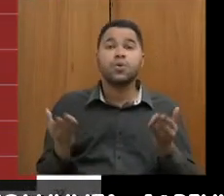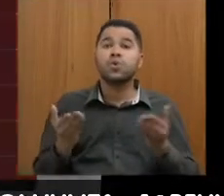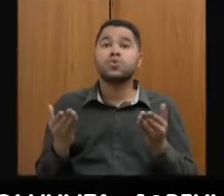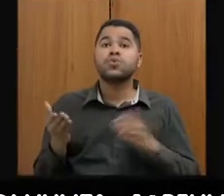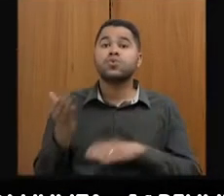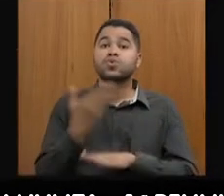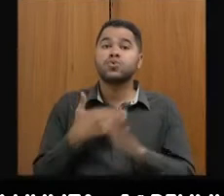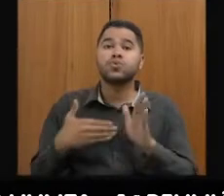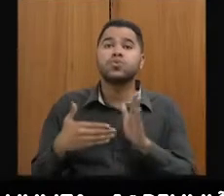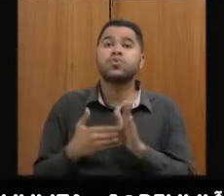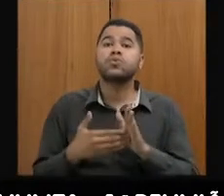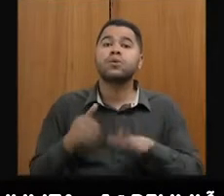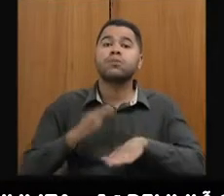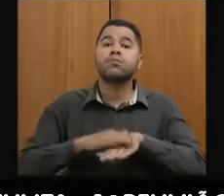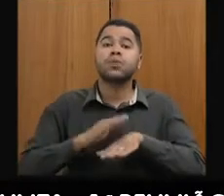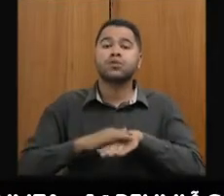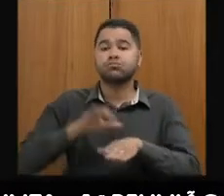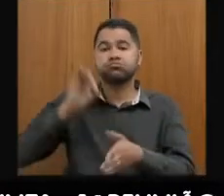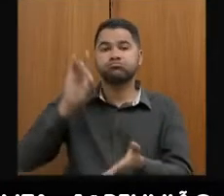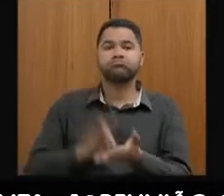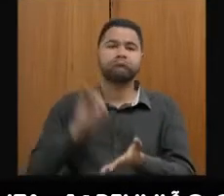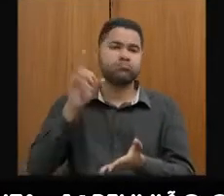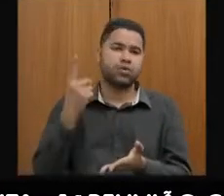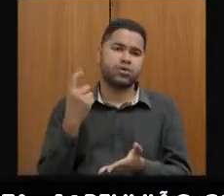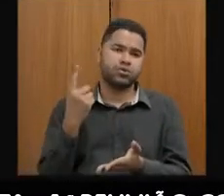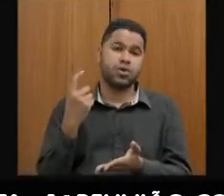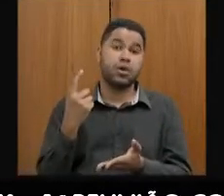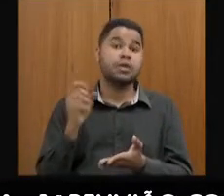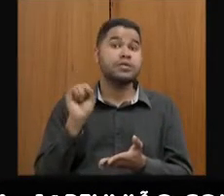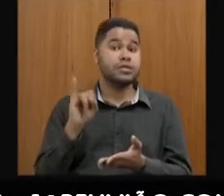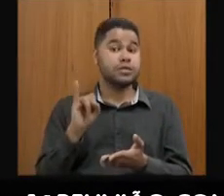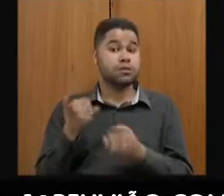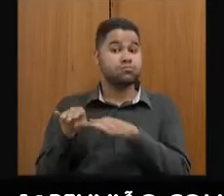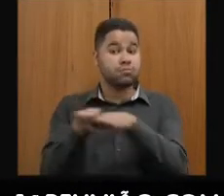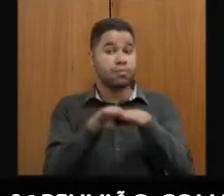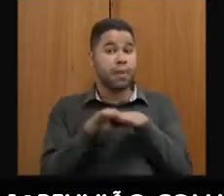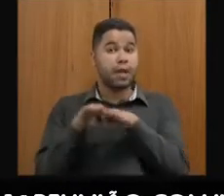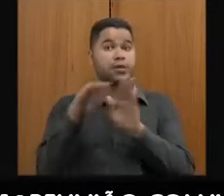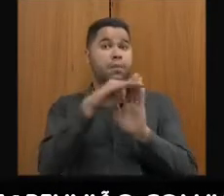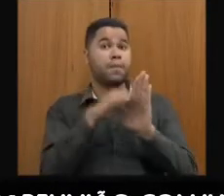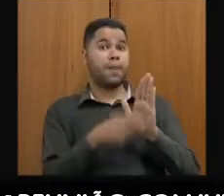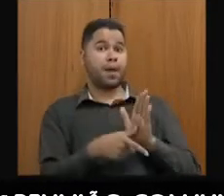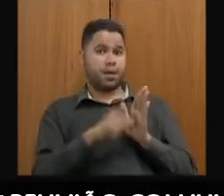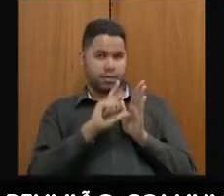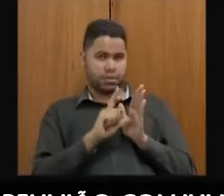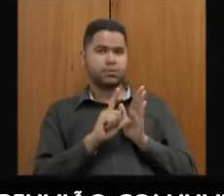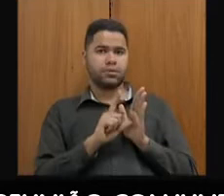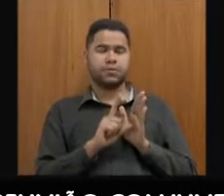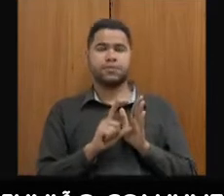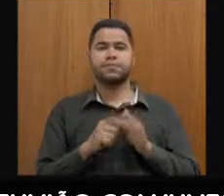sendo, é uma concessão automatizada, estiver dentro do padrão estabelecido. Próximo, por favor.